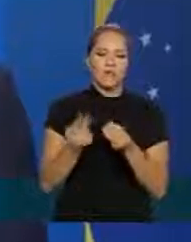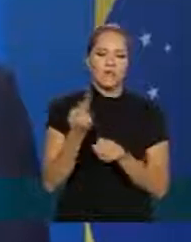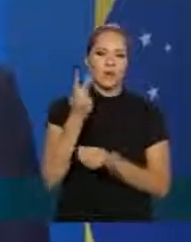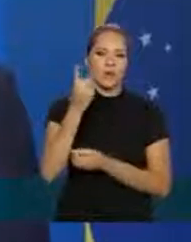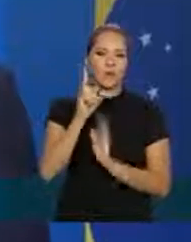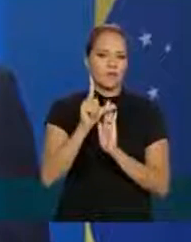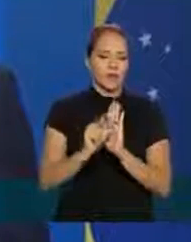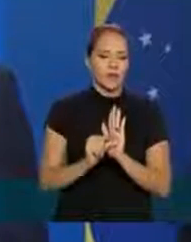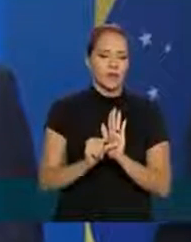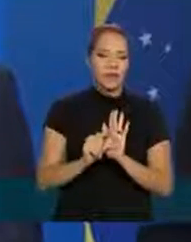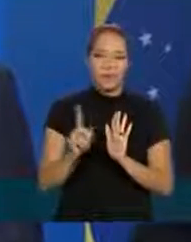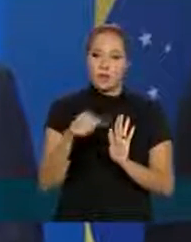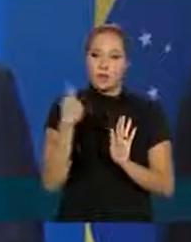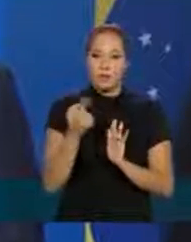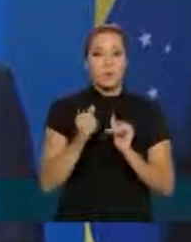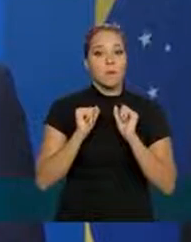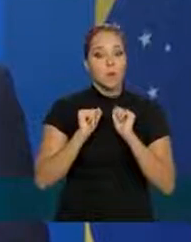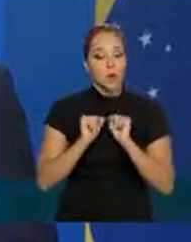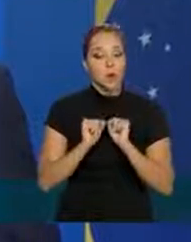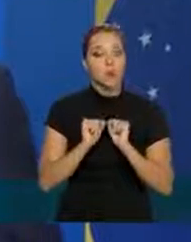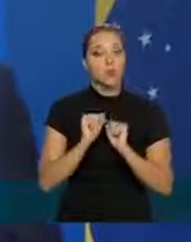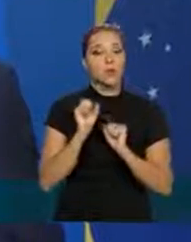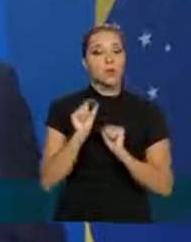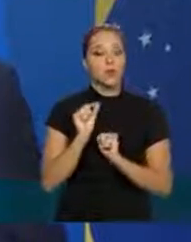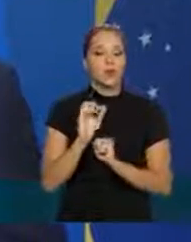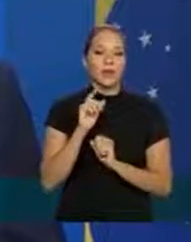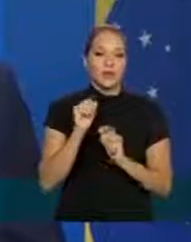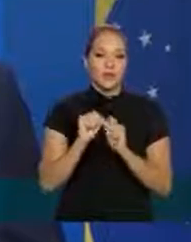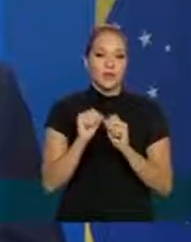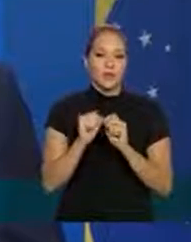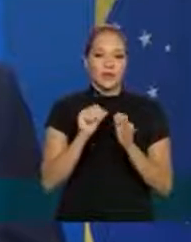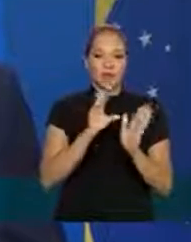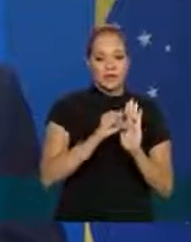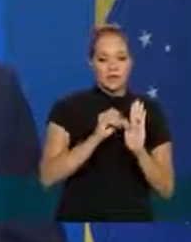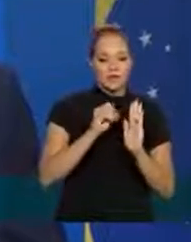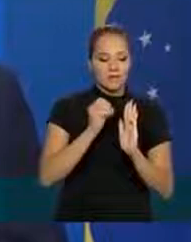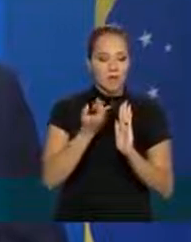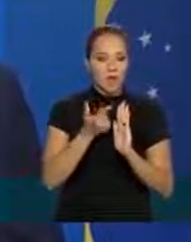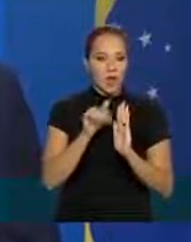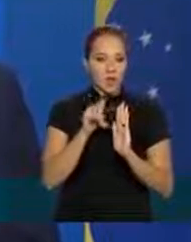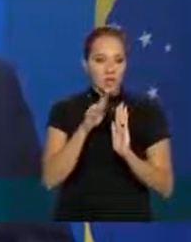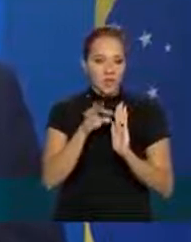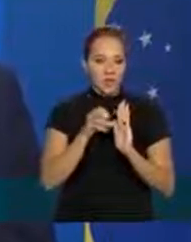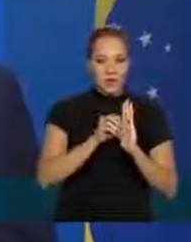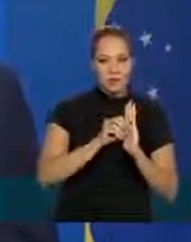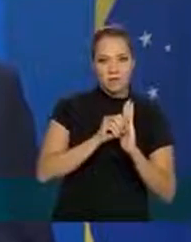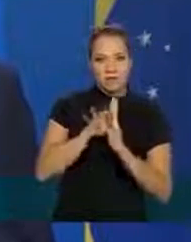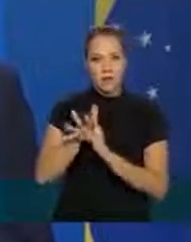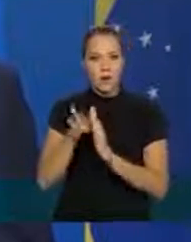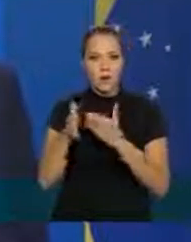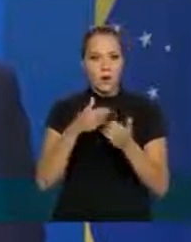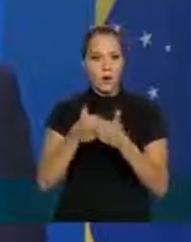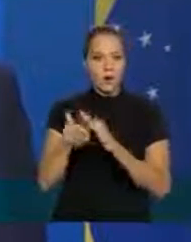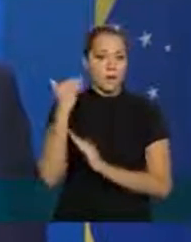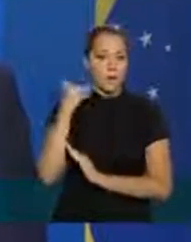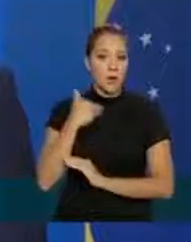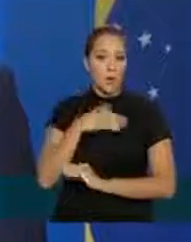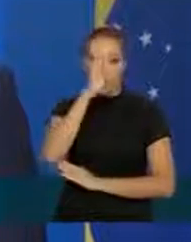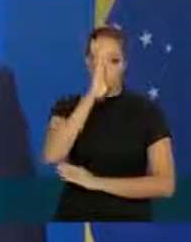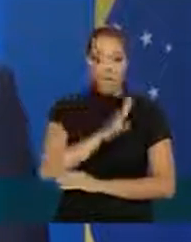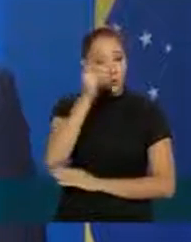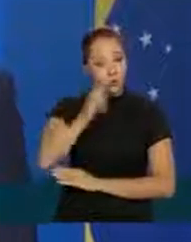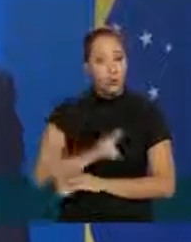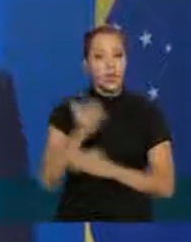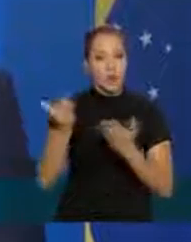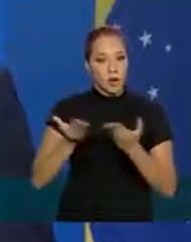nós poderemos sim realizar a transferência para qualquer banco de graça de novo estamos discutindo com o